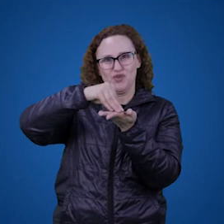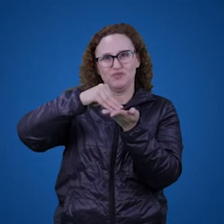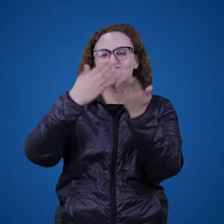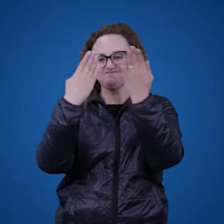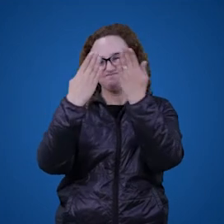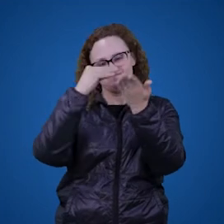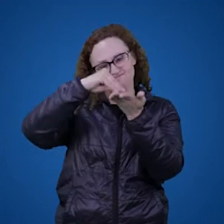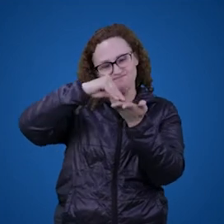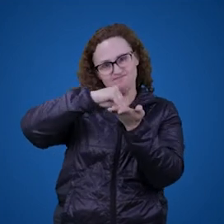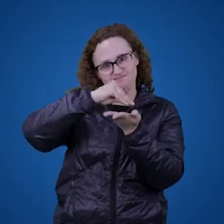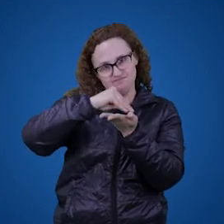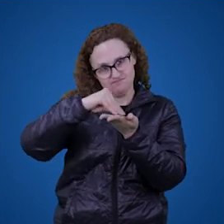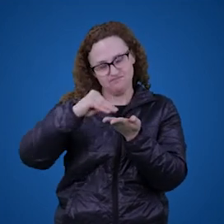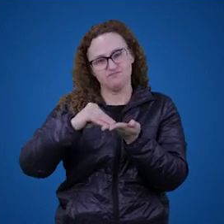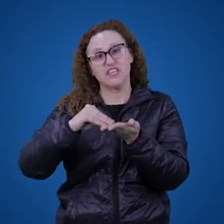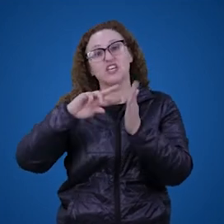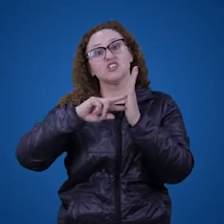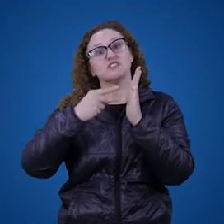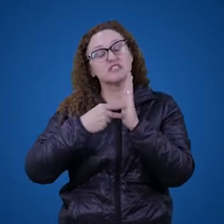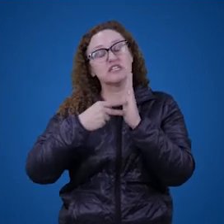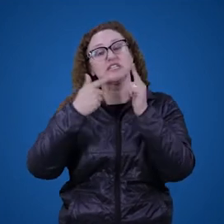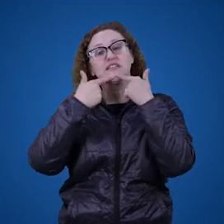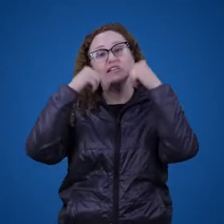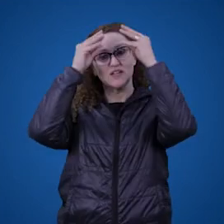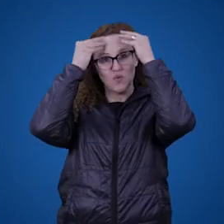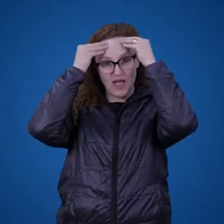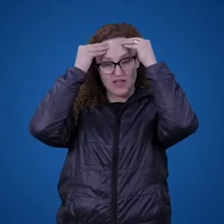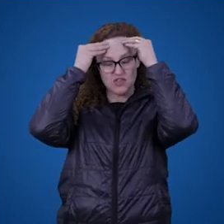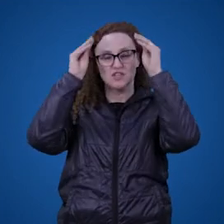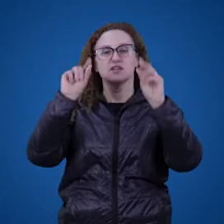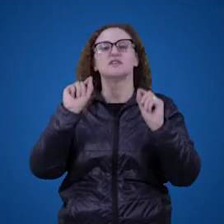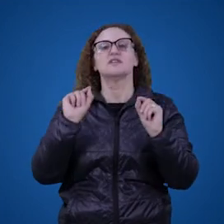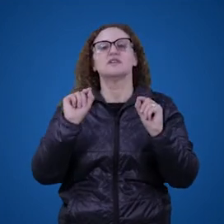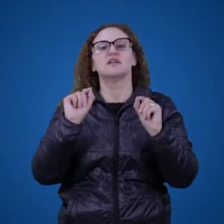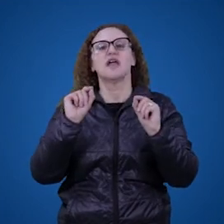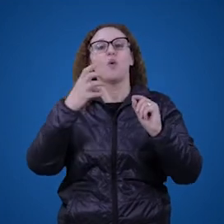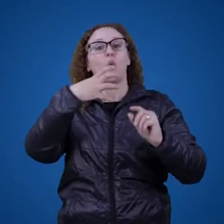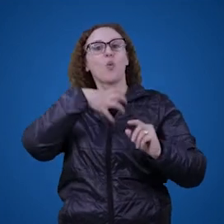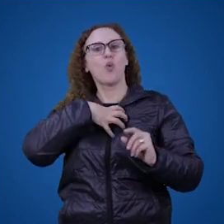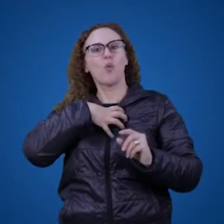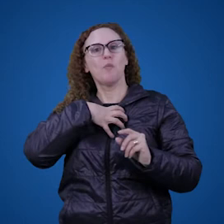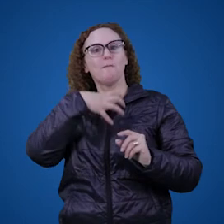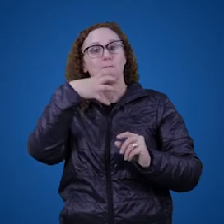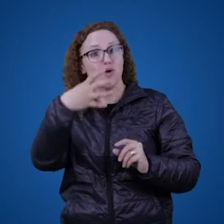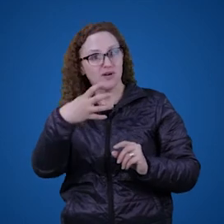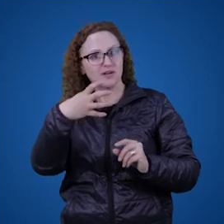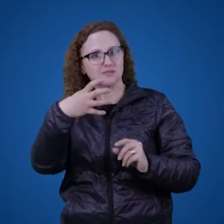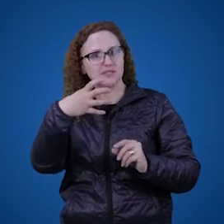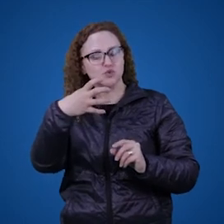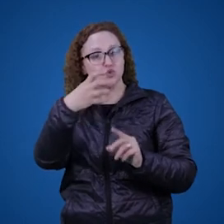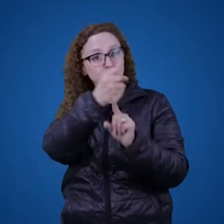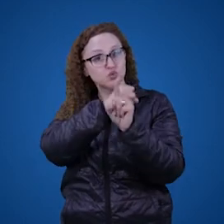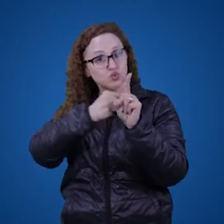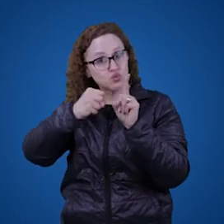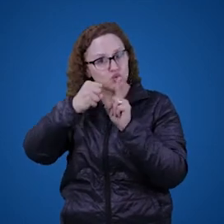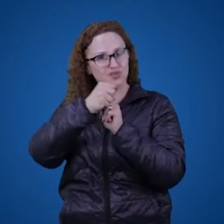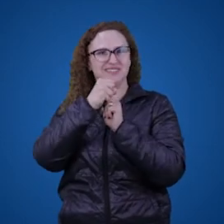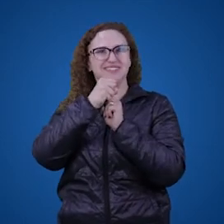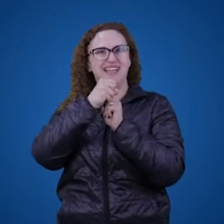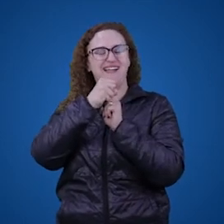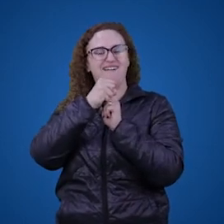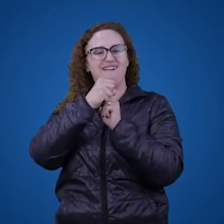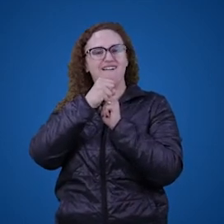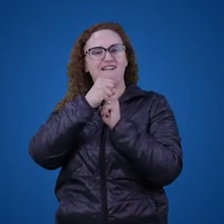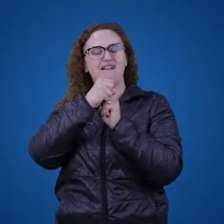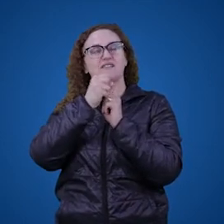que o significado da linguagem é dado mais como um comportamento social do que como